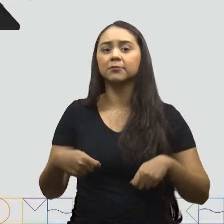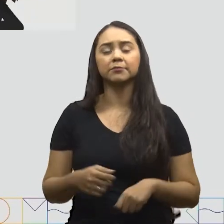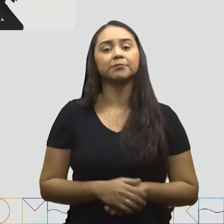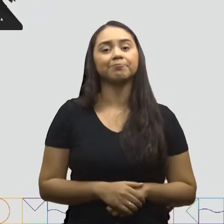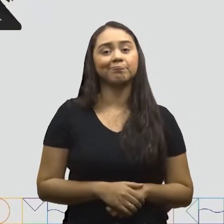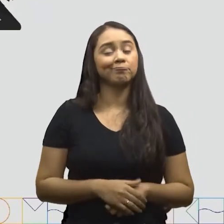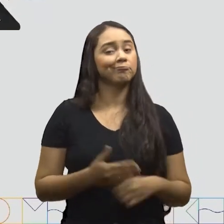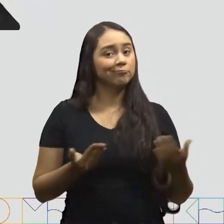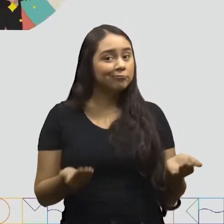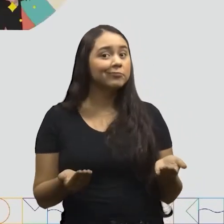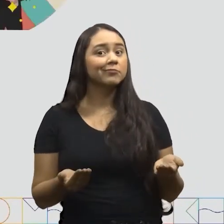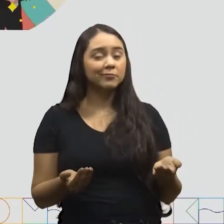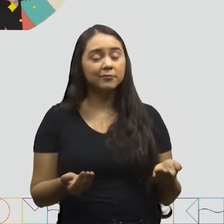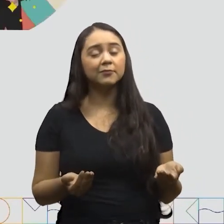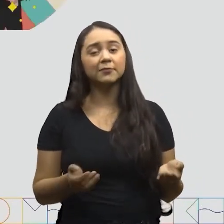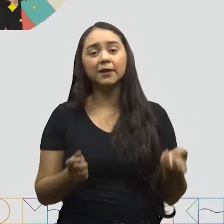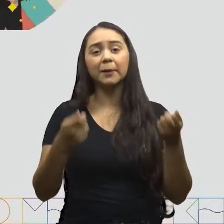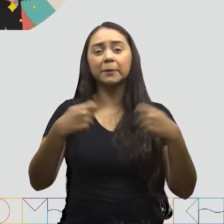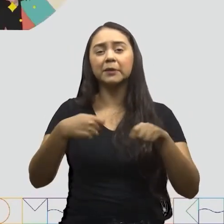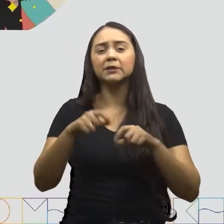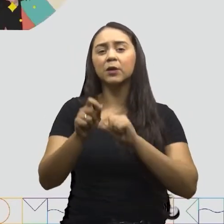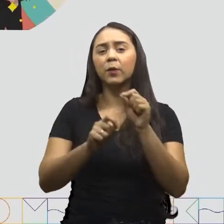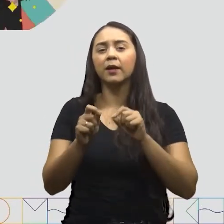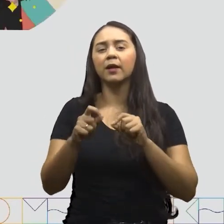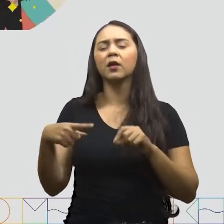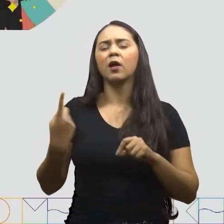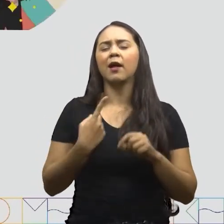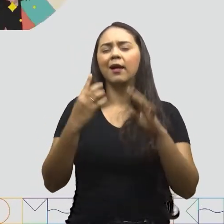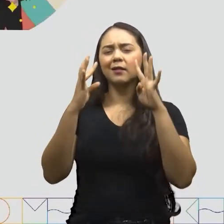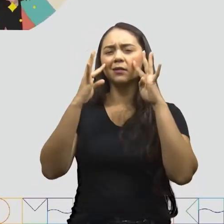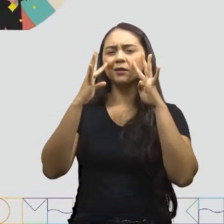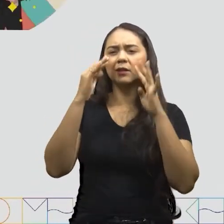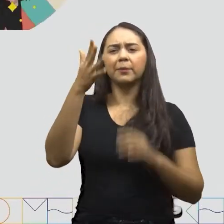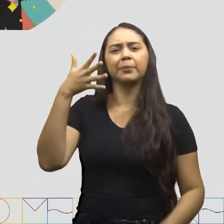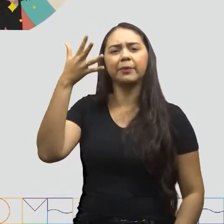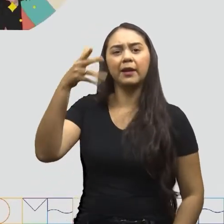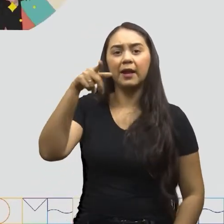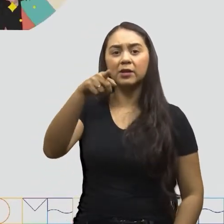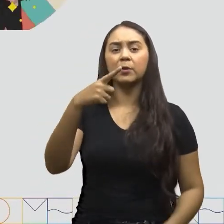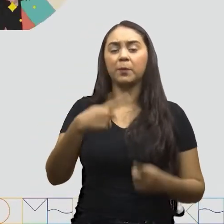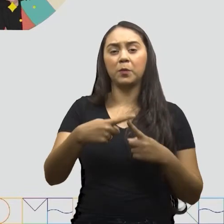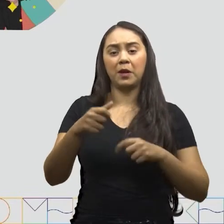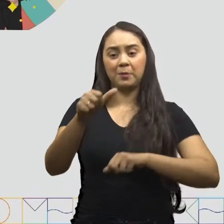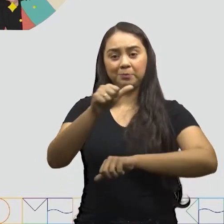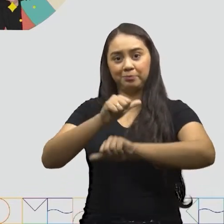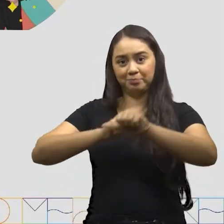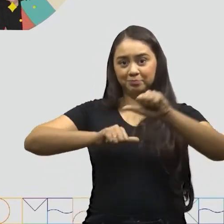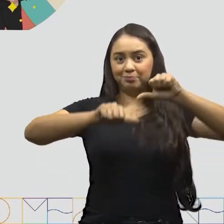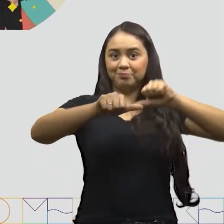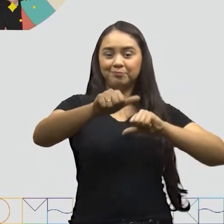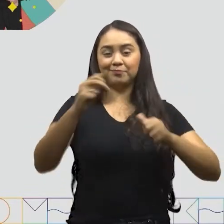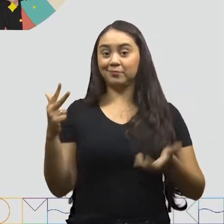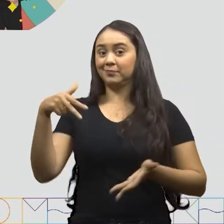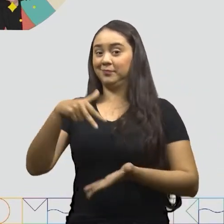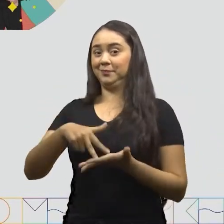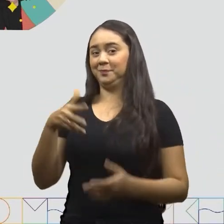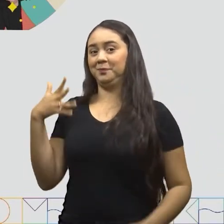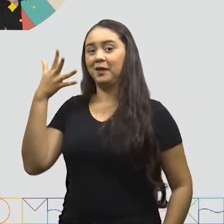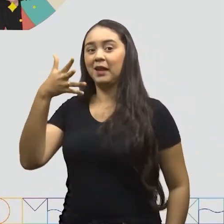conosco? Pois é Devemos ouvir de forma atenta Porque quando for a nossa vez